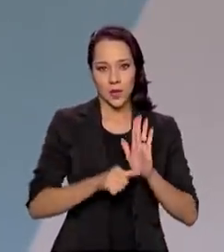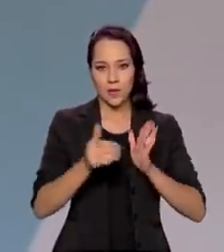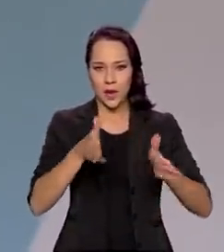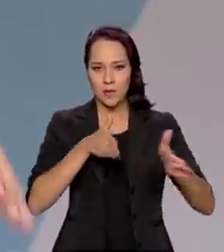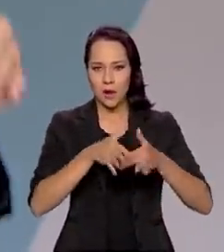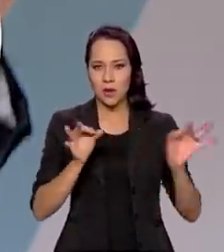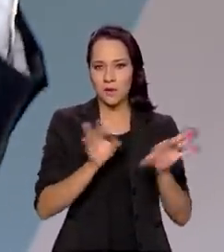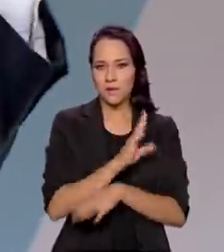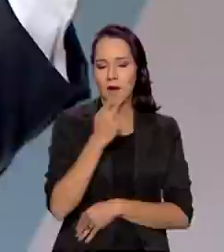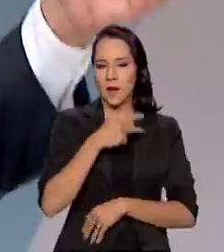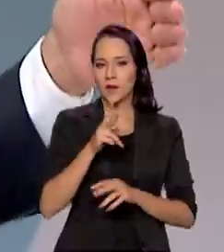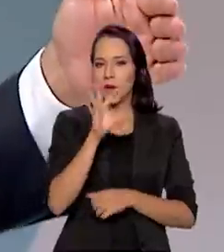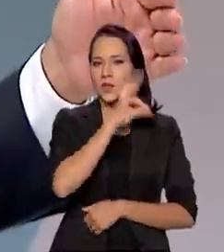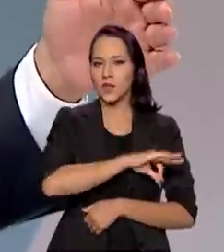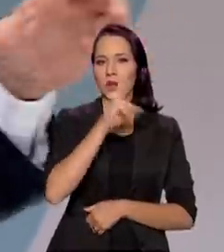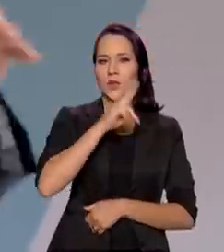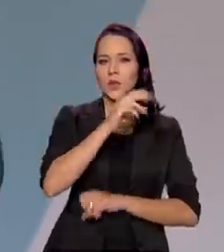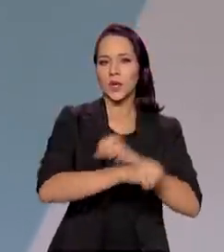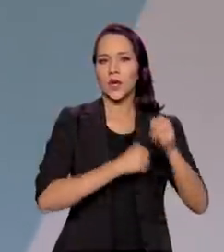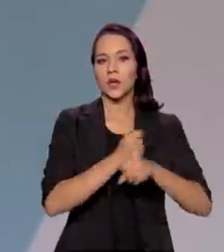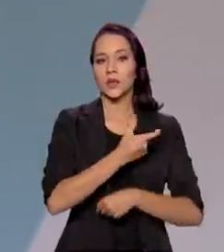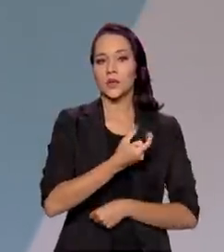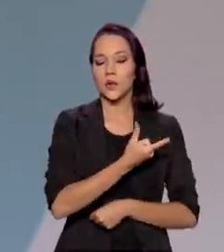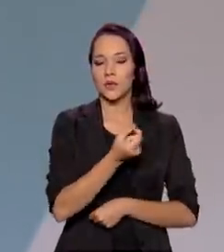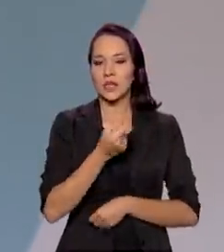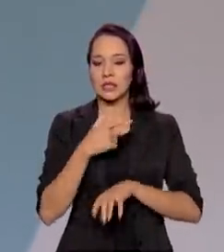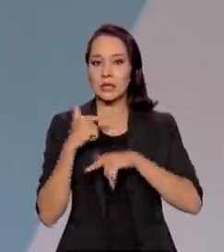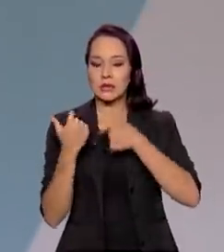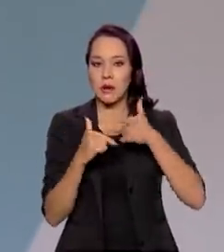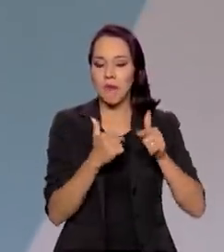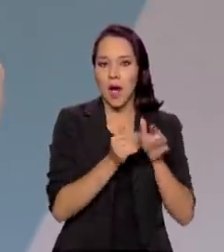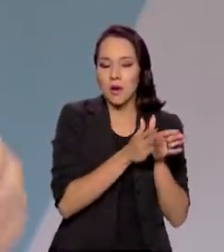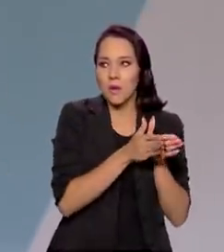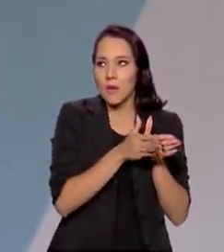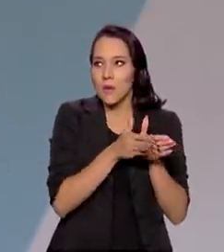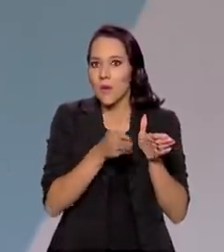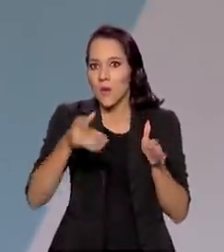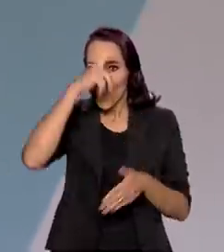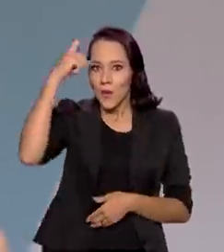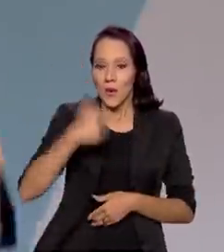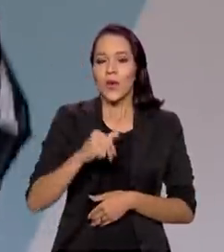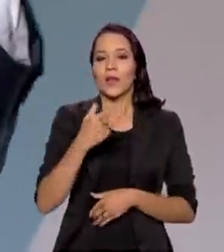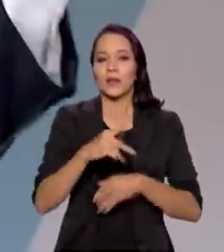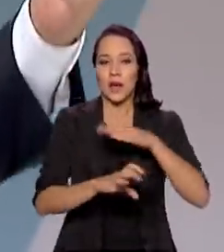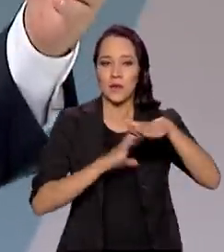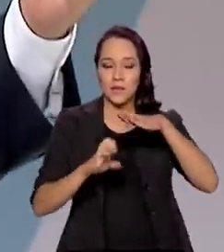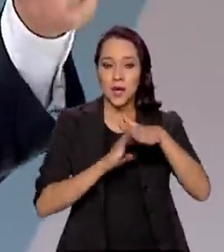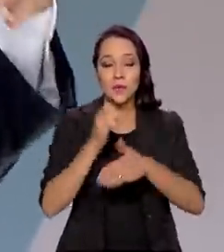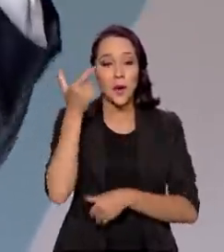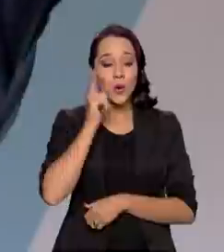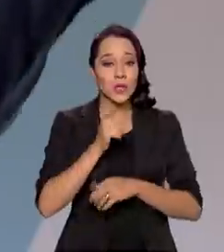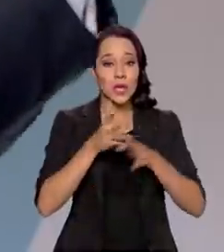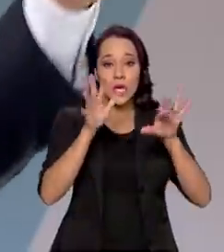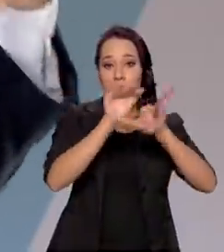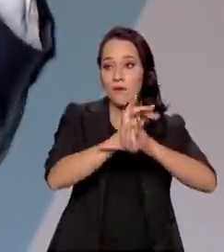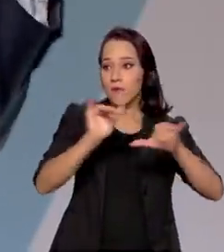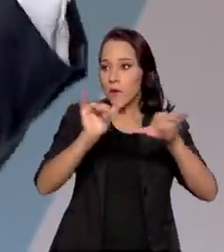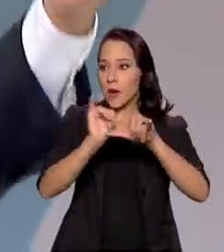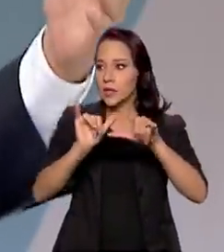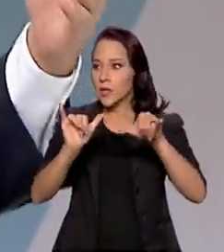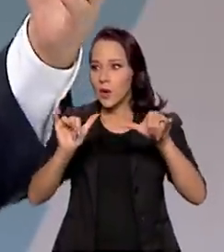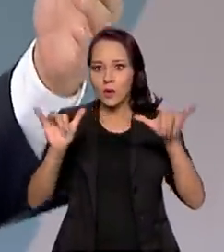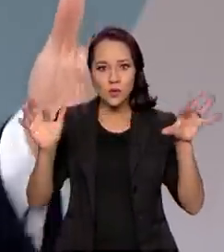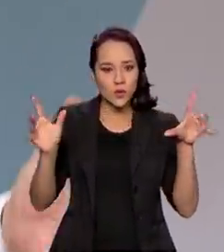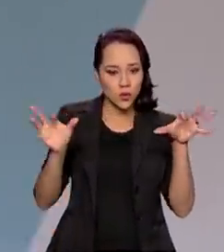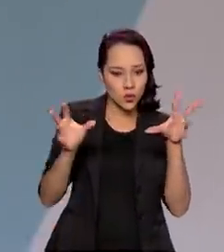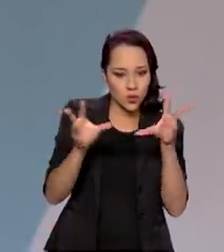falando do auxílio emergencial em 2020, desse trabalho, essa maratona da Dataprev para processar os milhões e